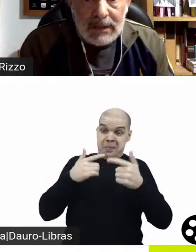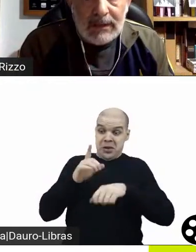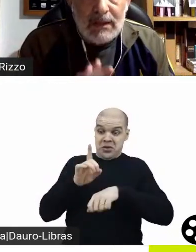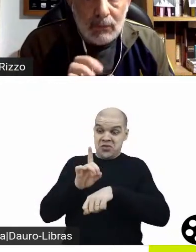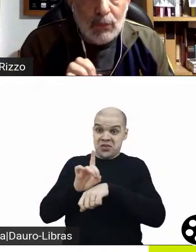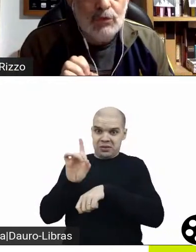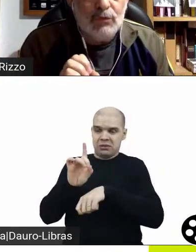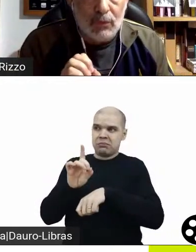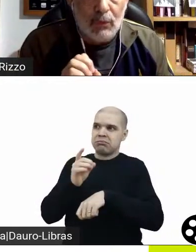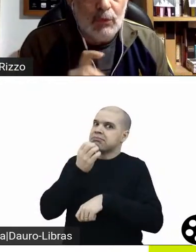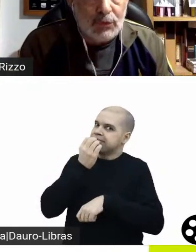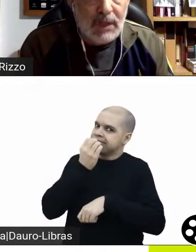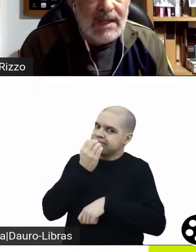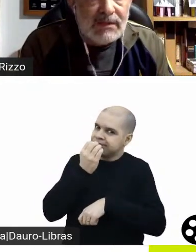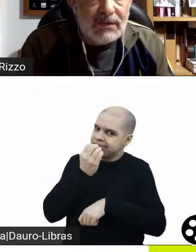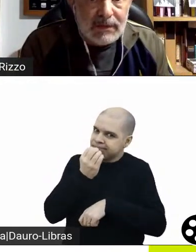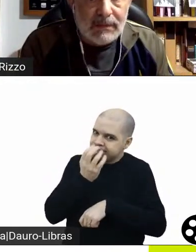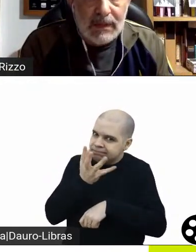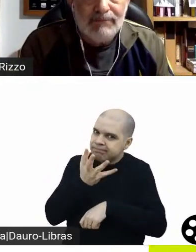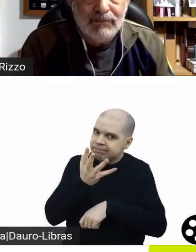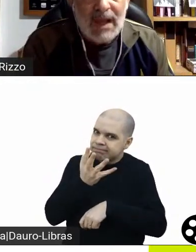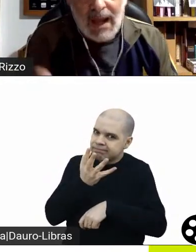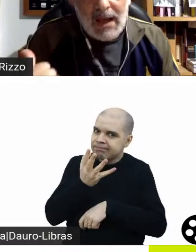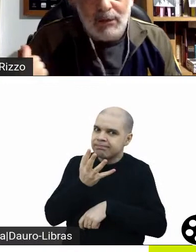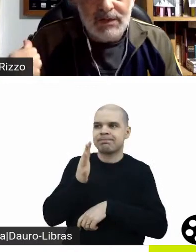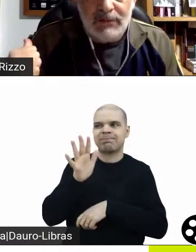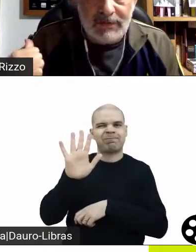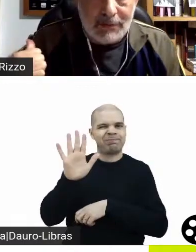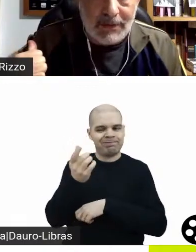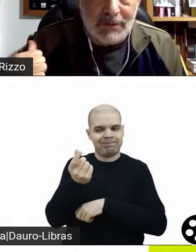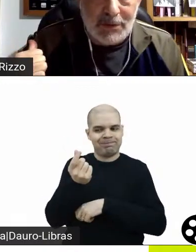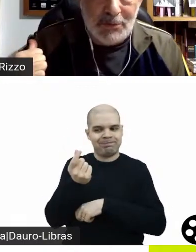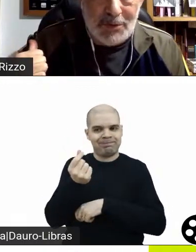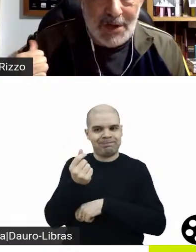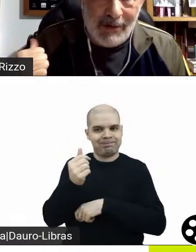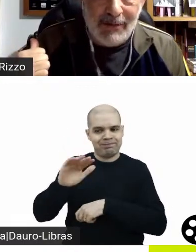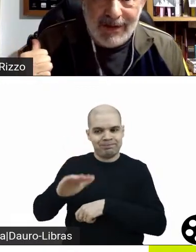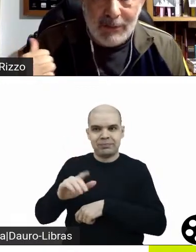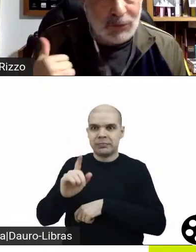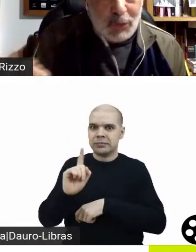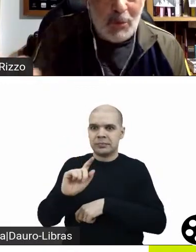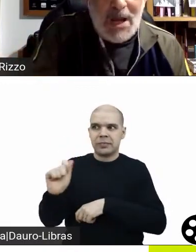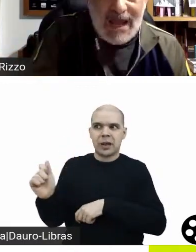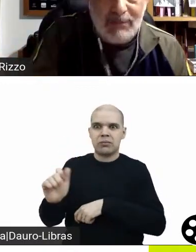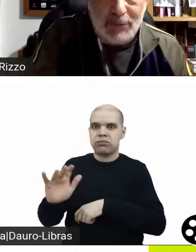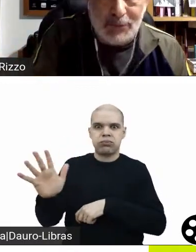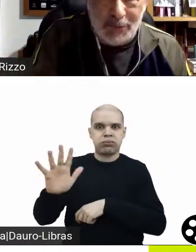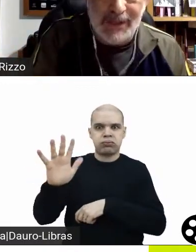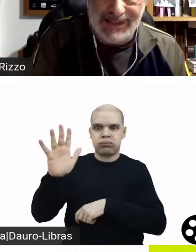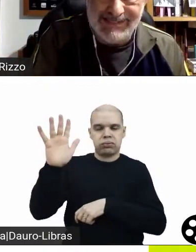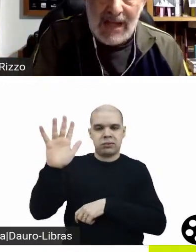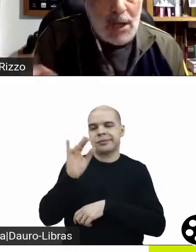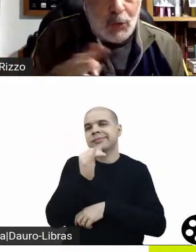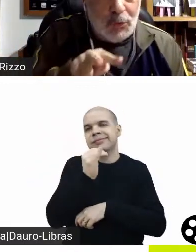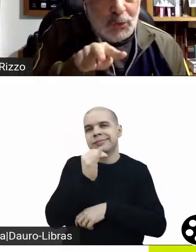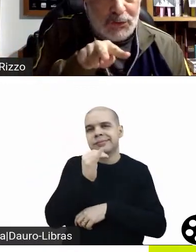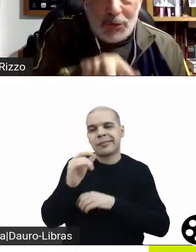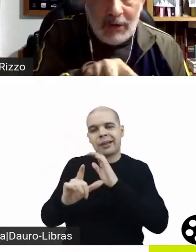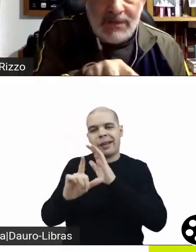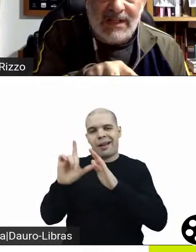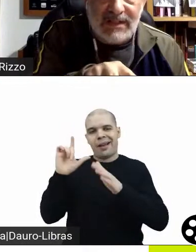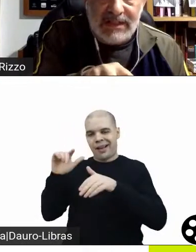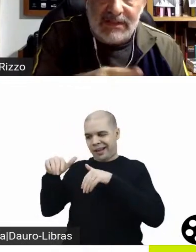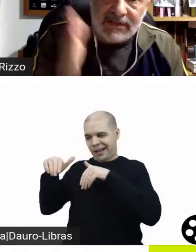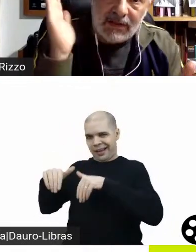então, só que ele tem um custo, o custo é esse, quando você está fazendo o casamento de Muriel com a sua mulher produtora, com